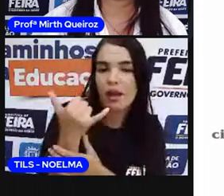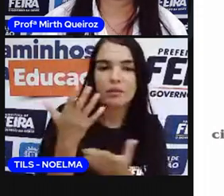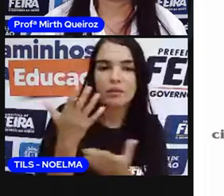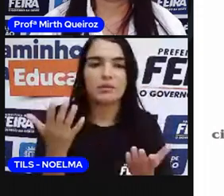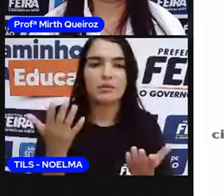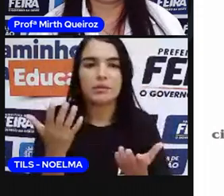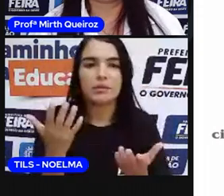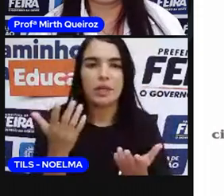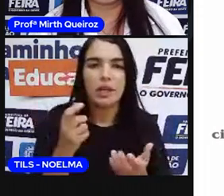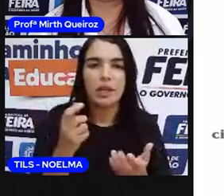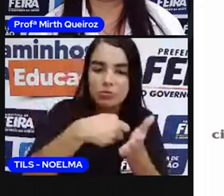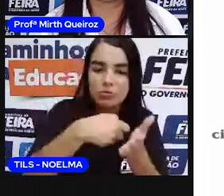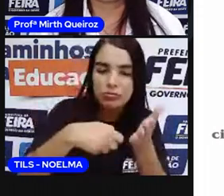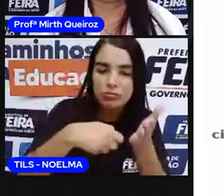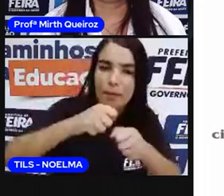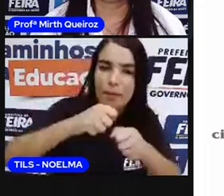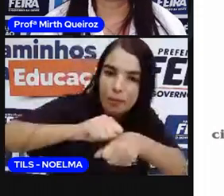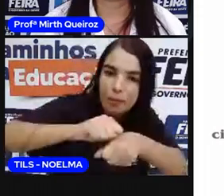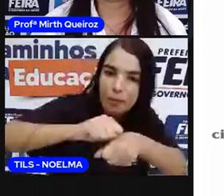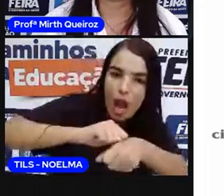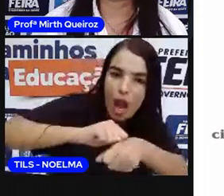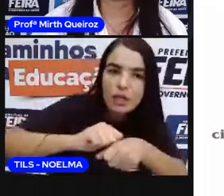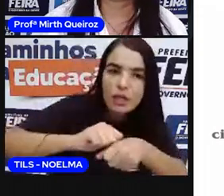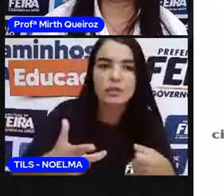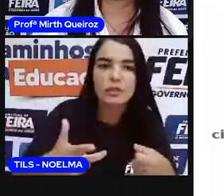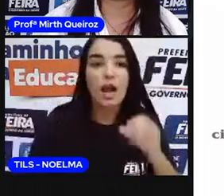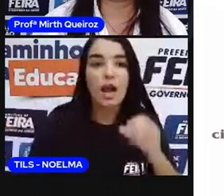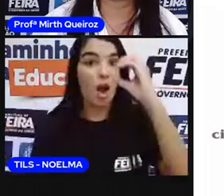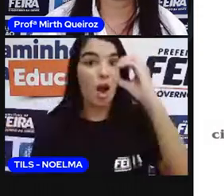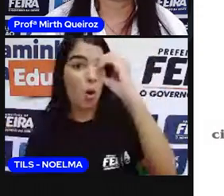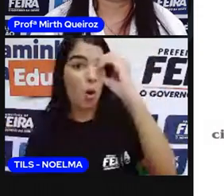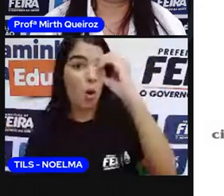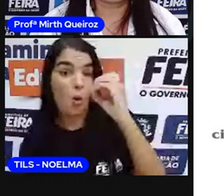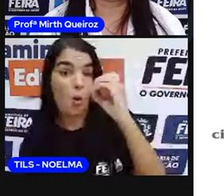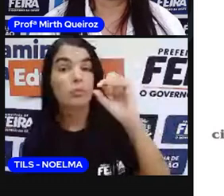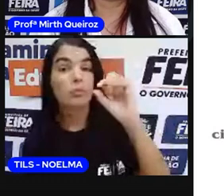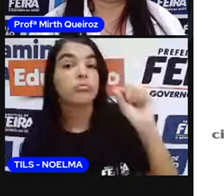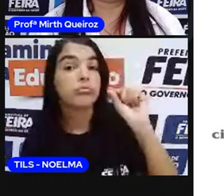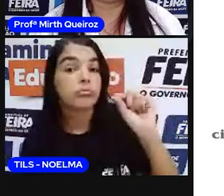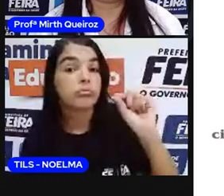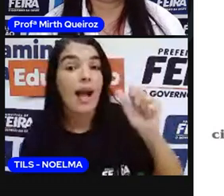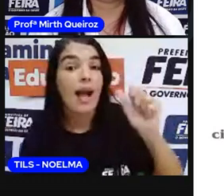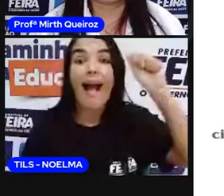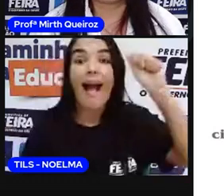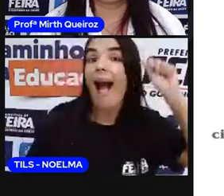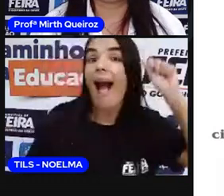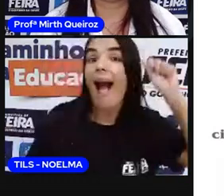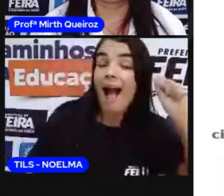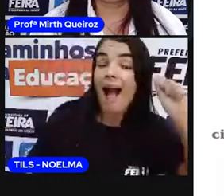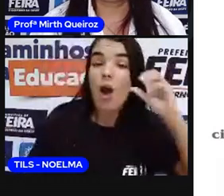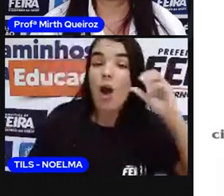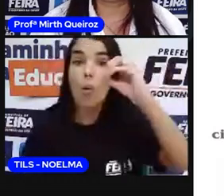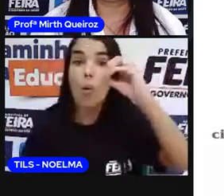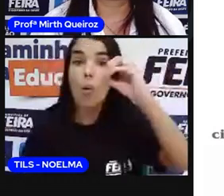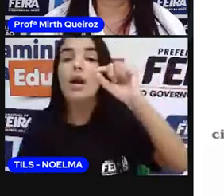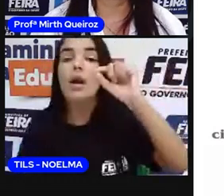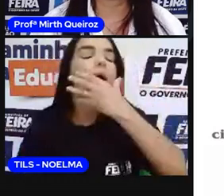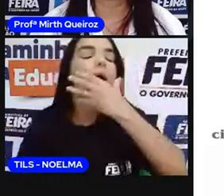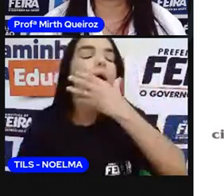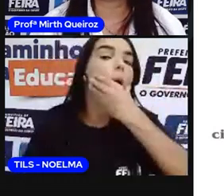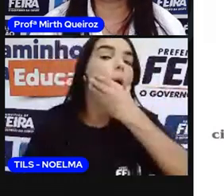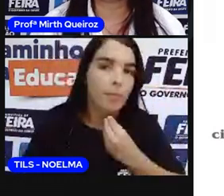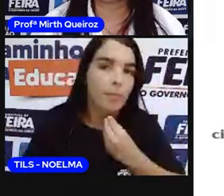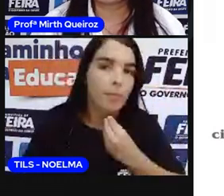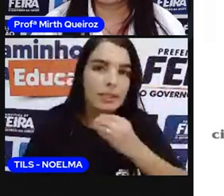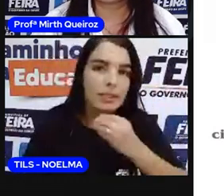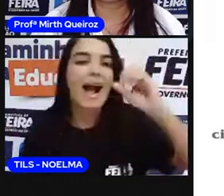um diz, uma borracha. O livro, masculino, a caneta, feminino. Reparem, o